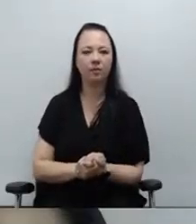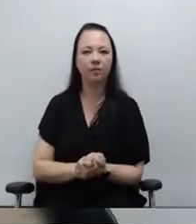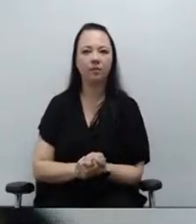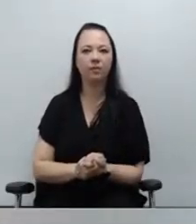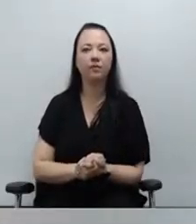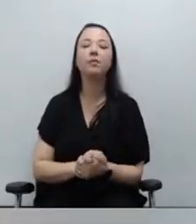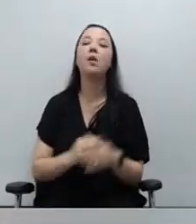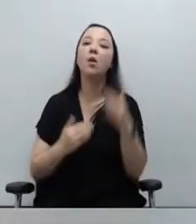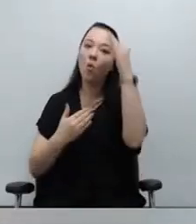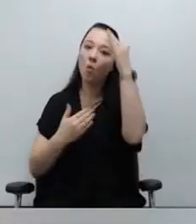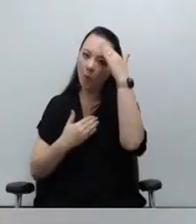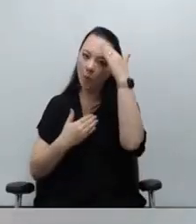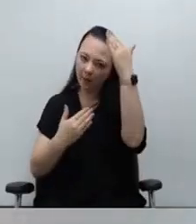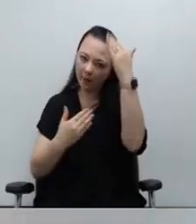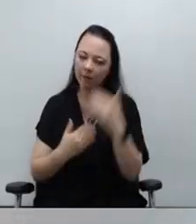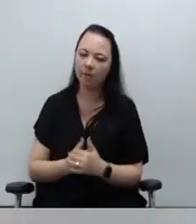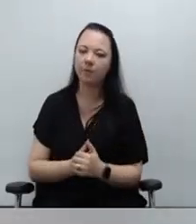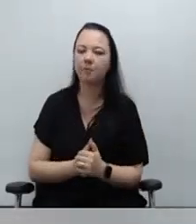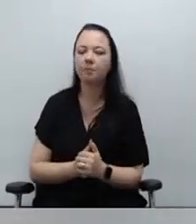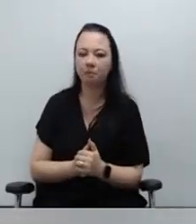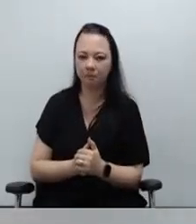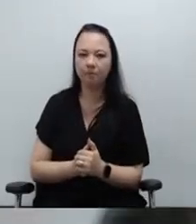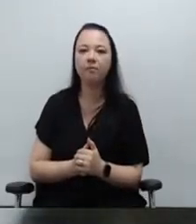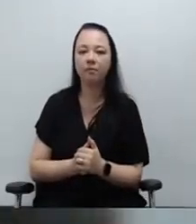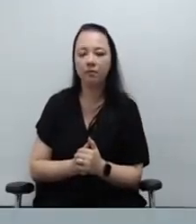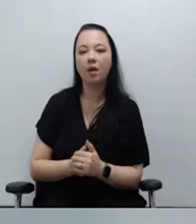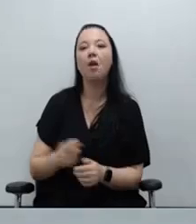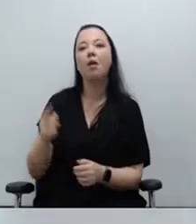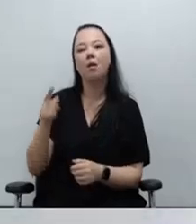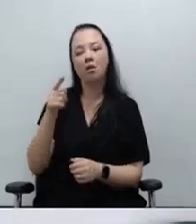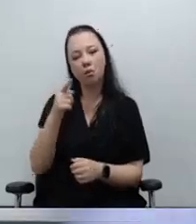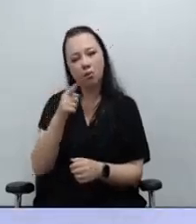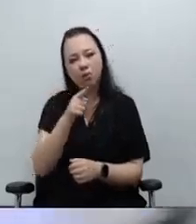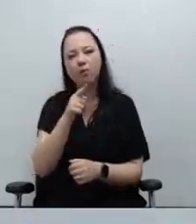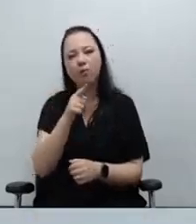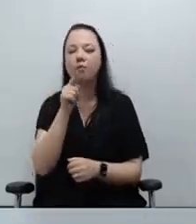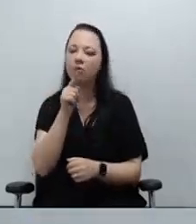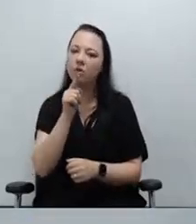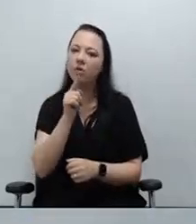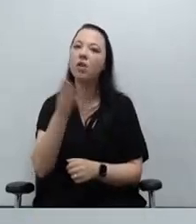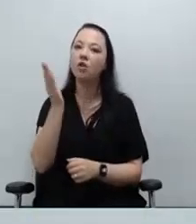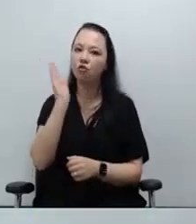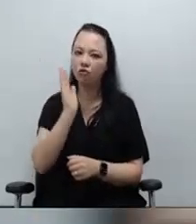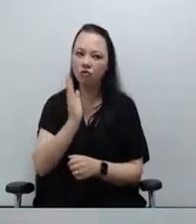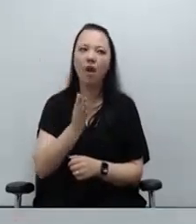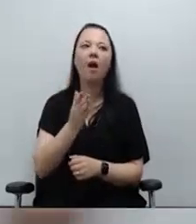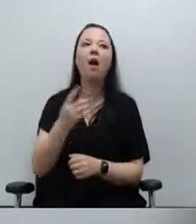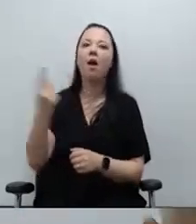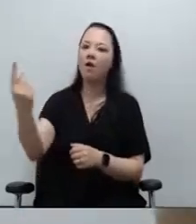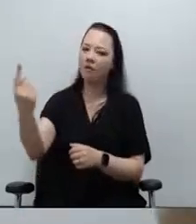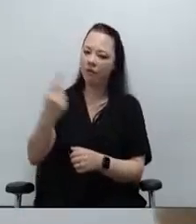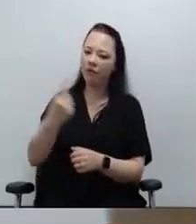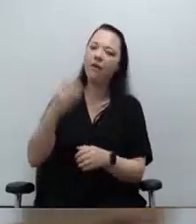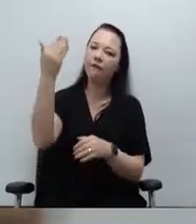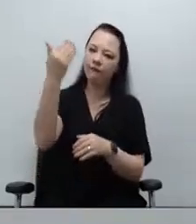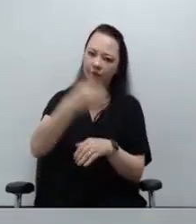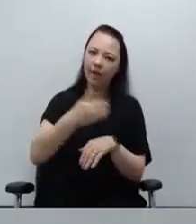Muito obrigada, senhor Luiz Cornélio. O senhor tem comparecido aqui com alguma frequência no momento aberto, acho que seus